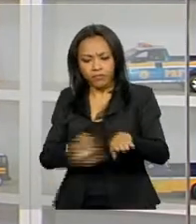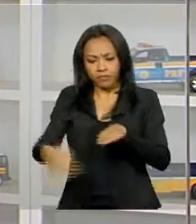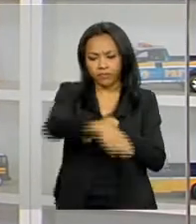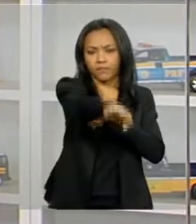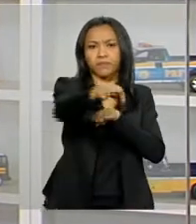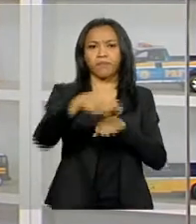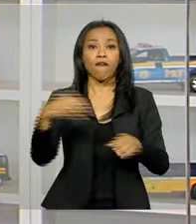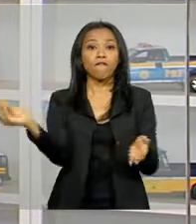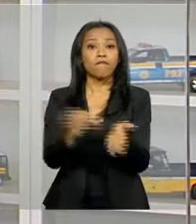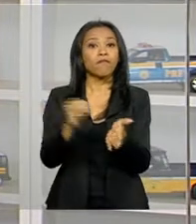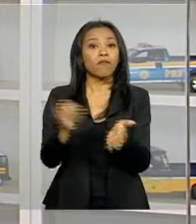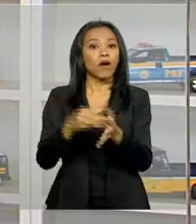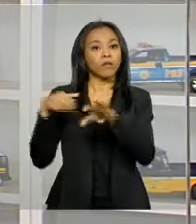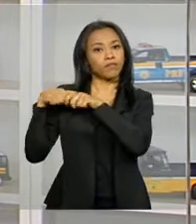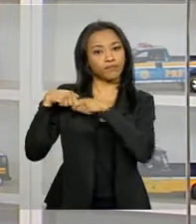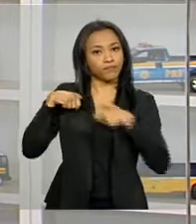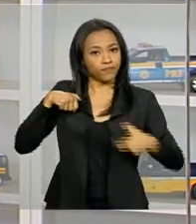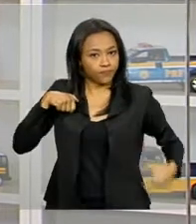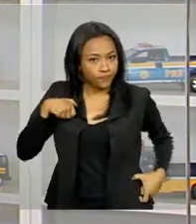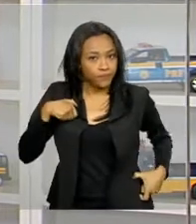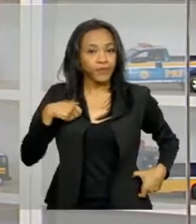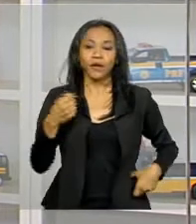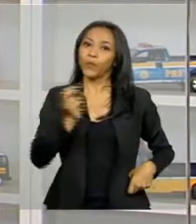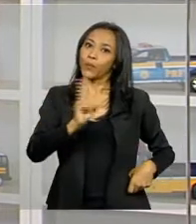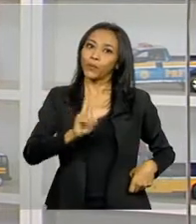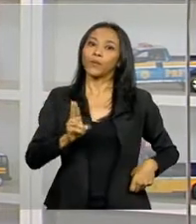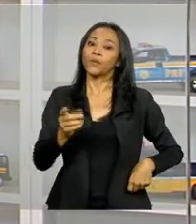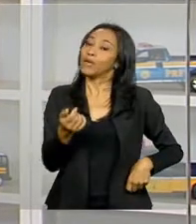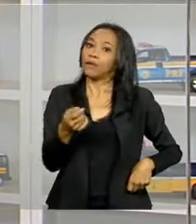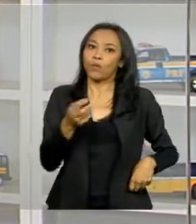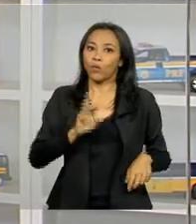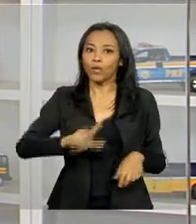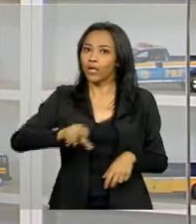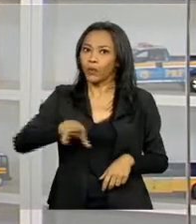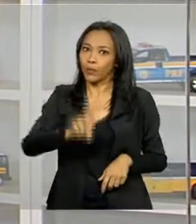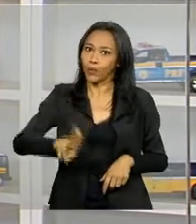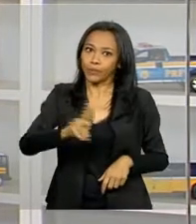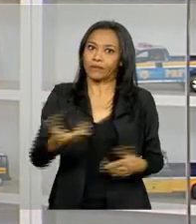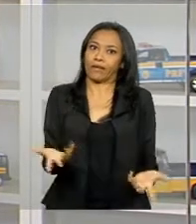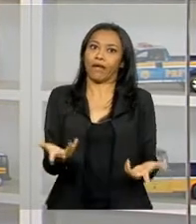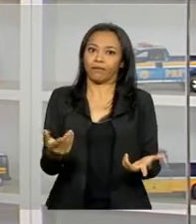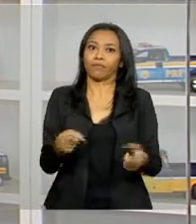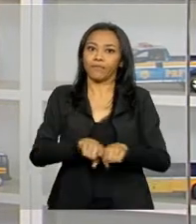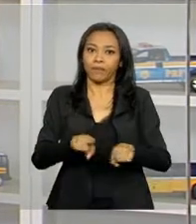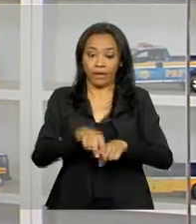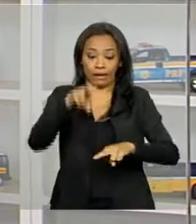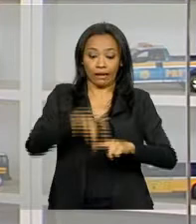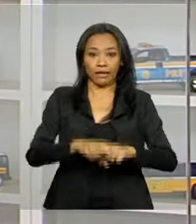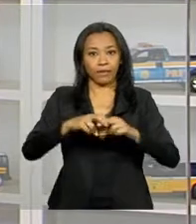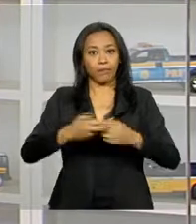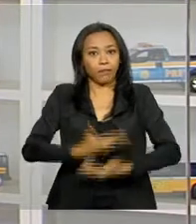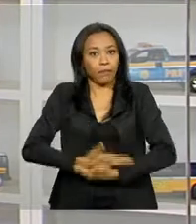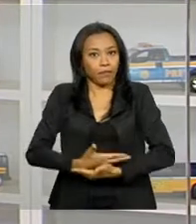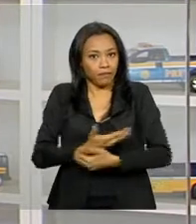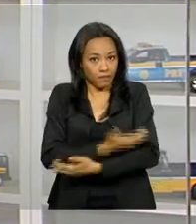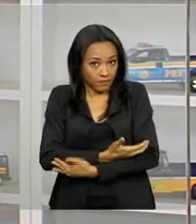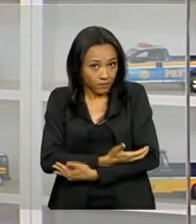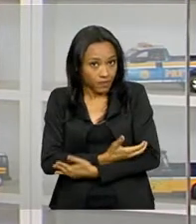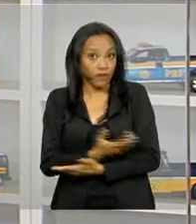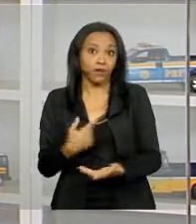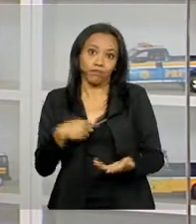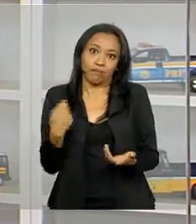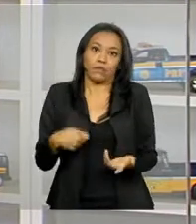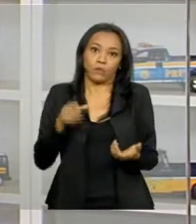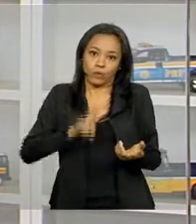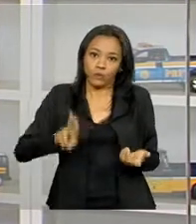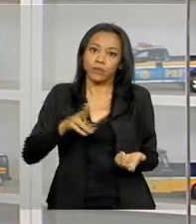do uso do cinto de segurança, o não uso da cadeirinha. Essas duas, elas até não causam acidente, mas elas contribuem para ampliar, para fazer